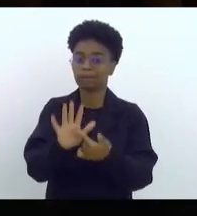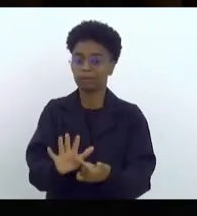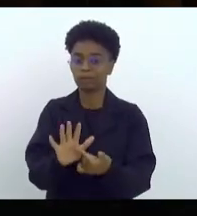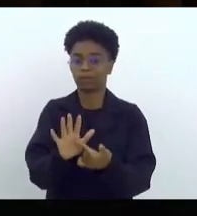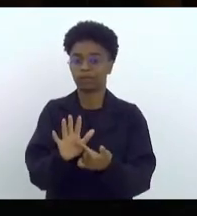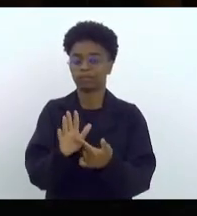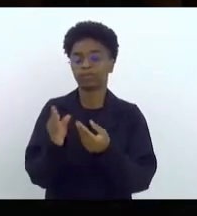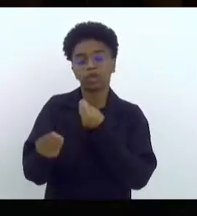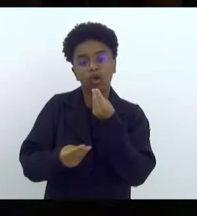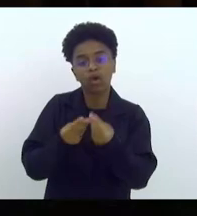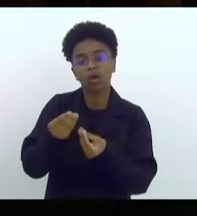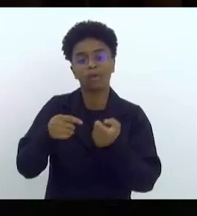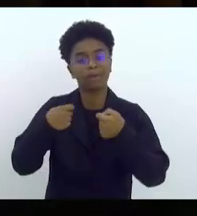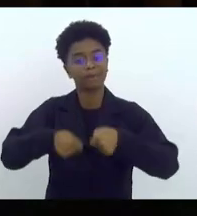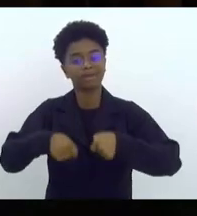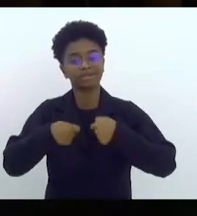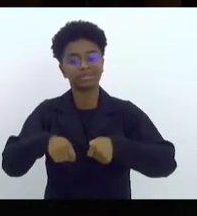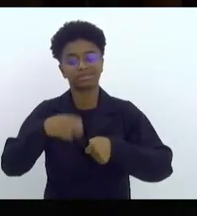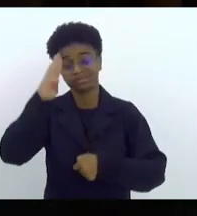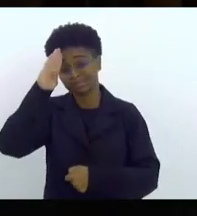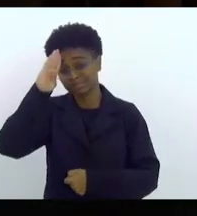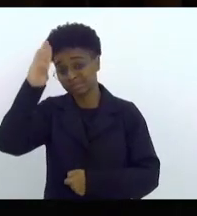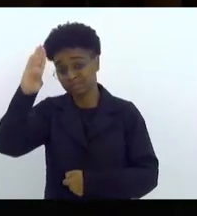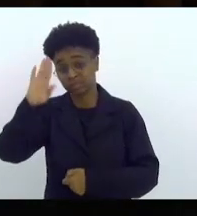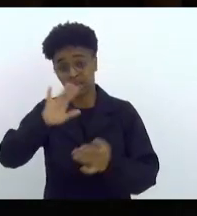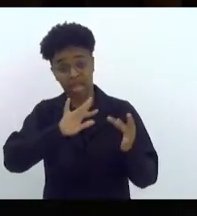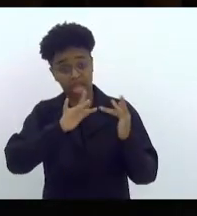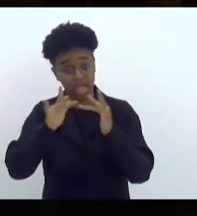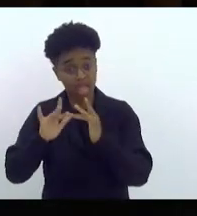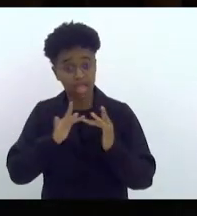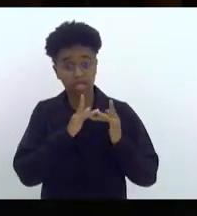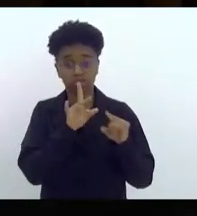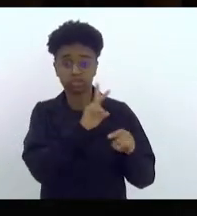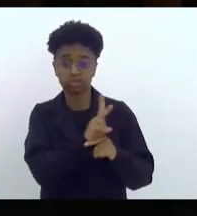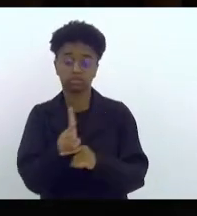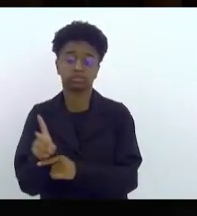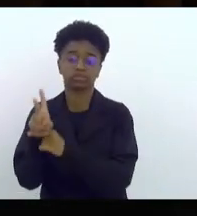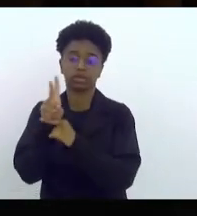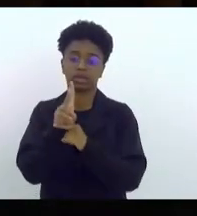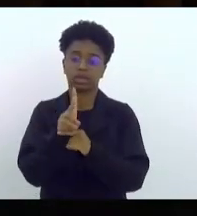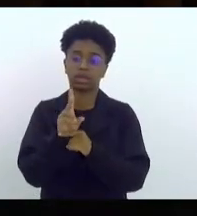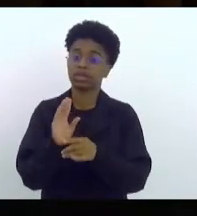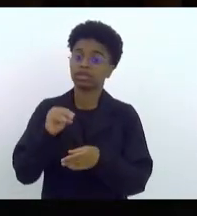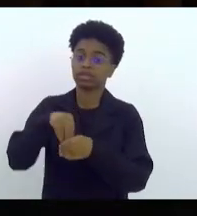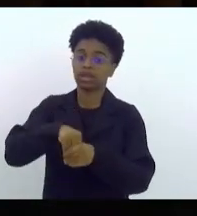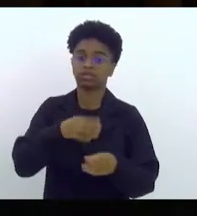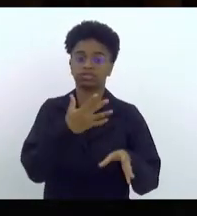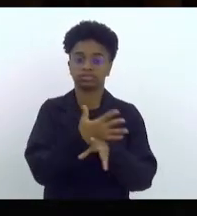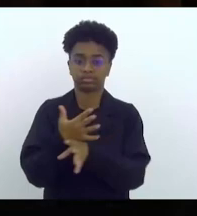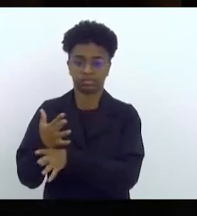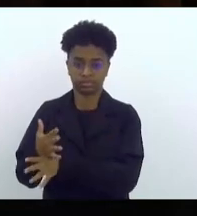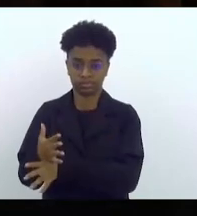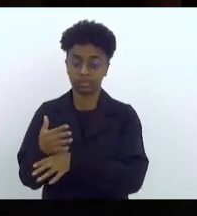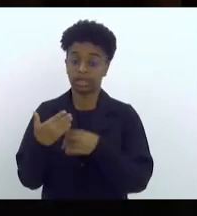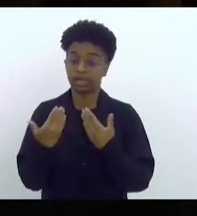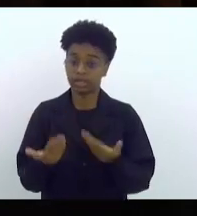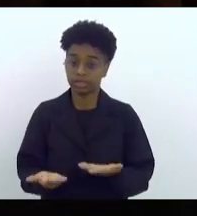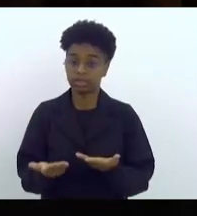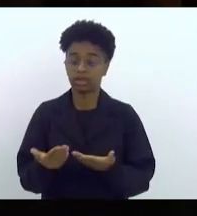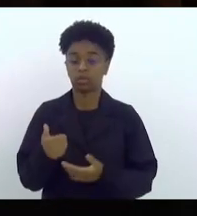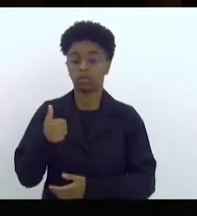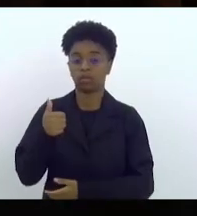a necessidade de priorização de uma rede de proteção dentro desses municípios. E aí, o